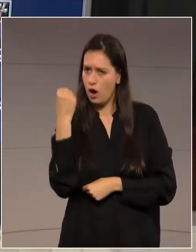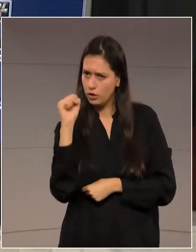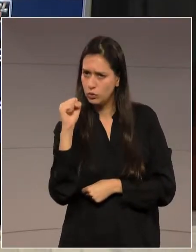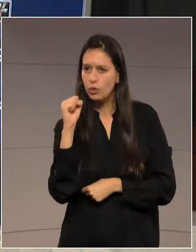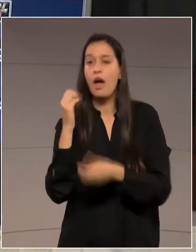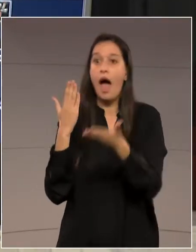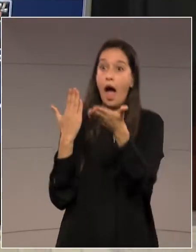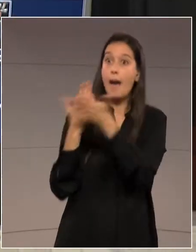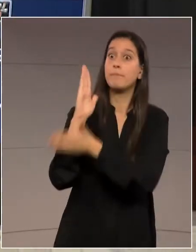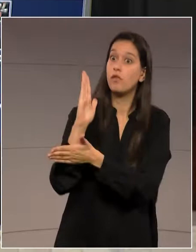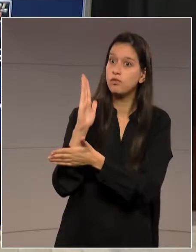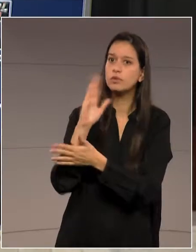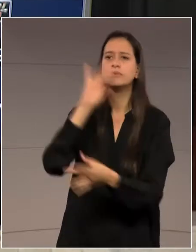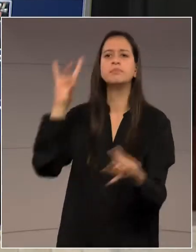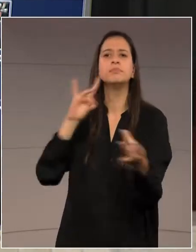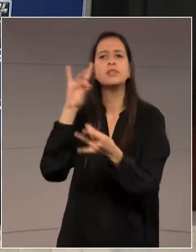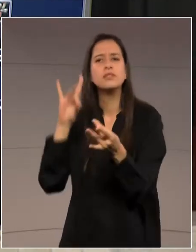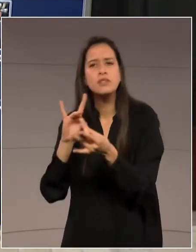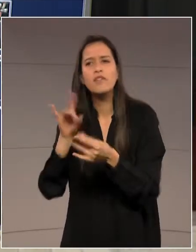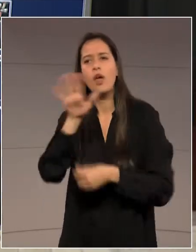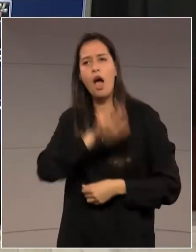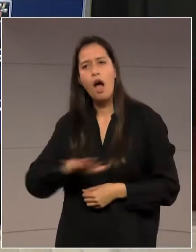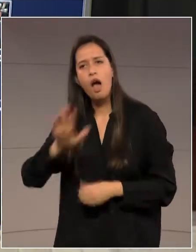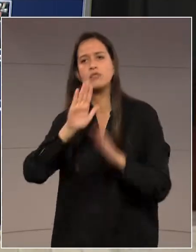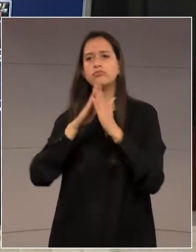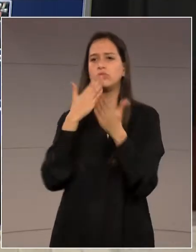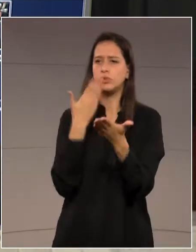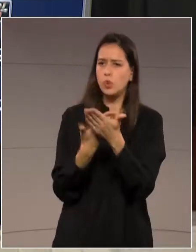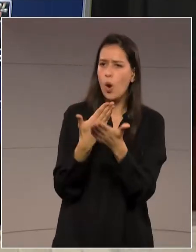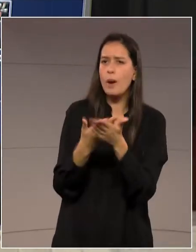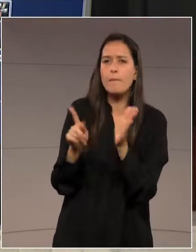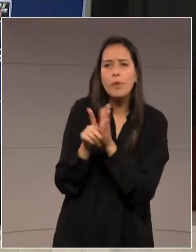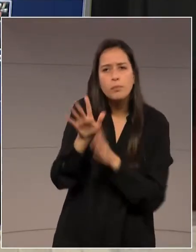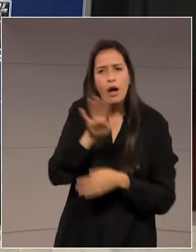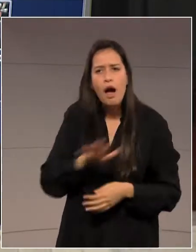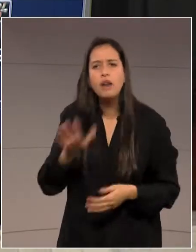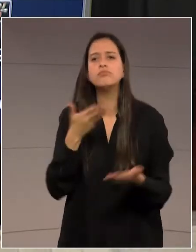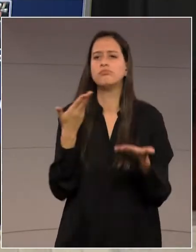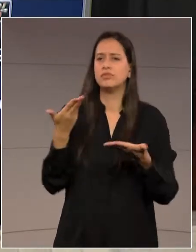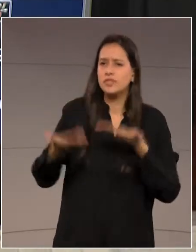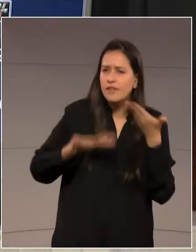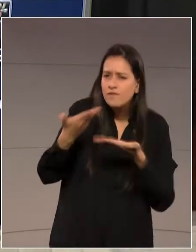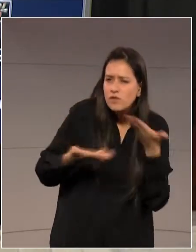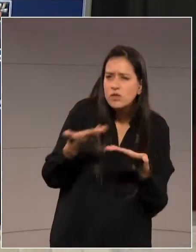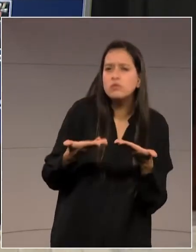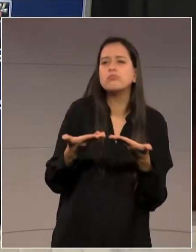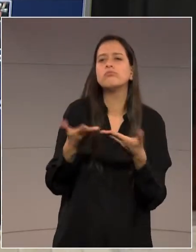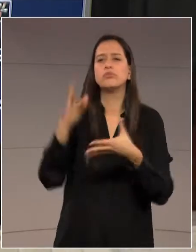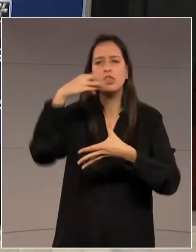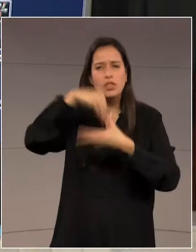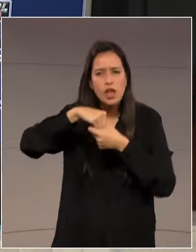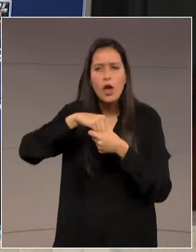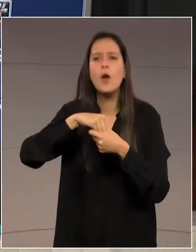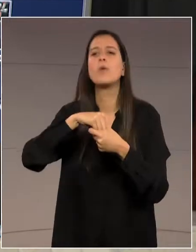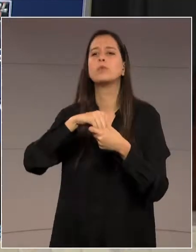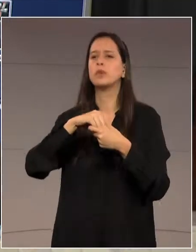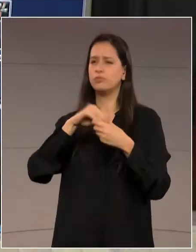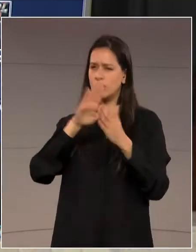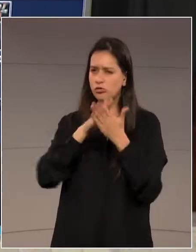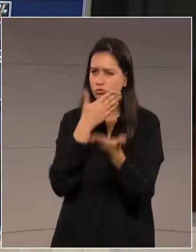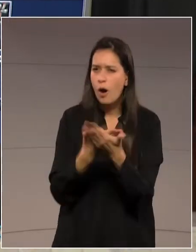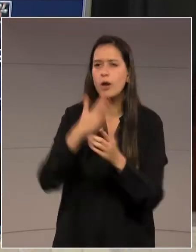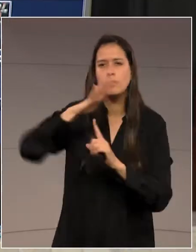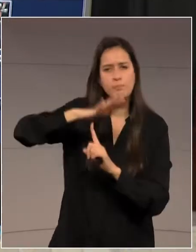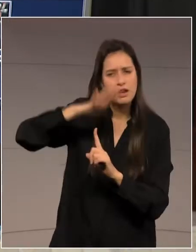carreira específico, próprio para o funcionário que é agente educacional no Estado do Paraná. Então, isto é